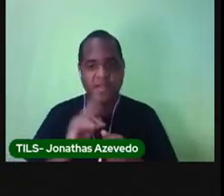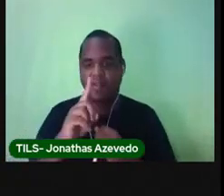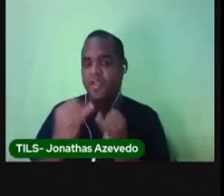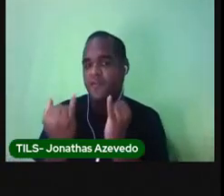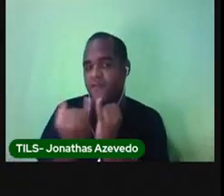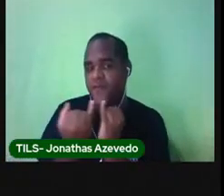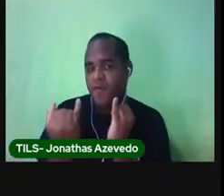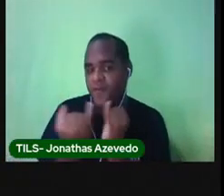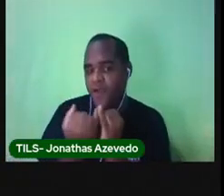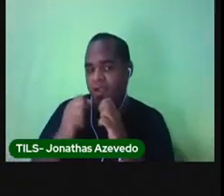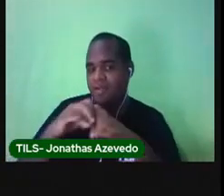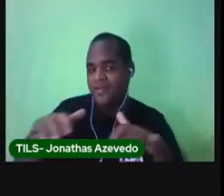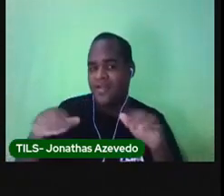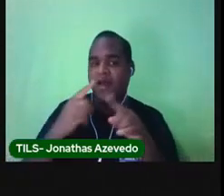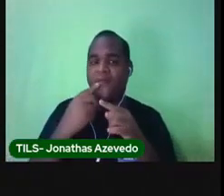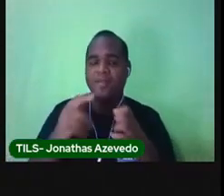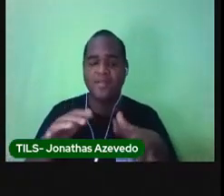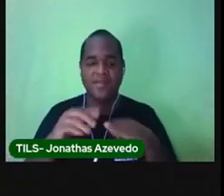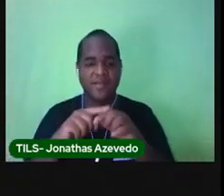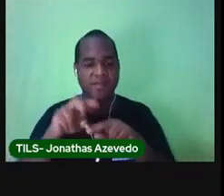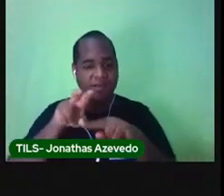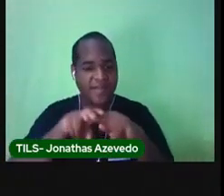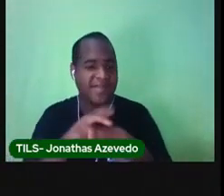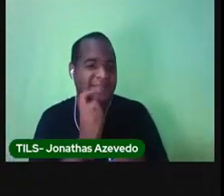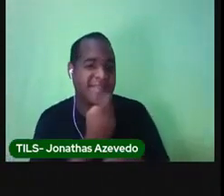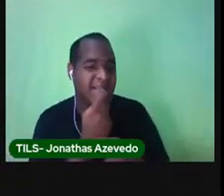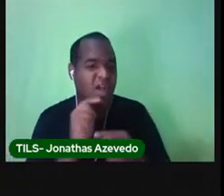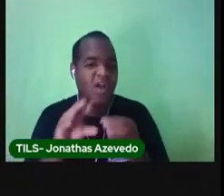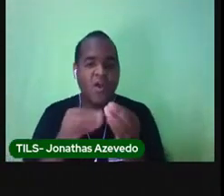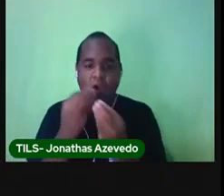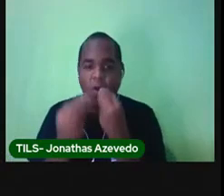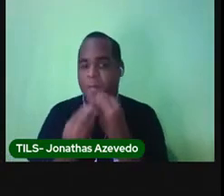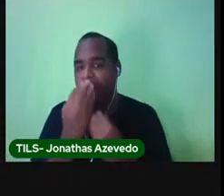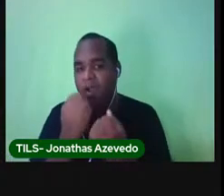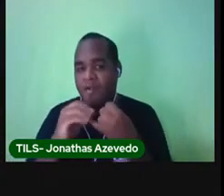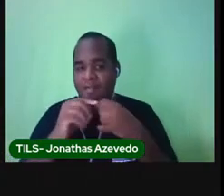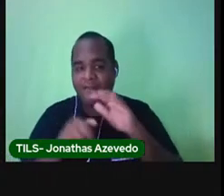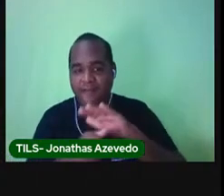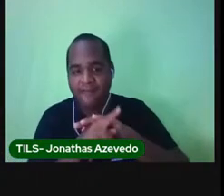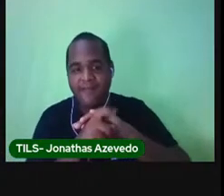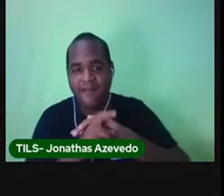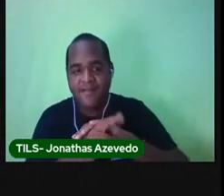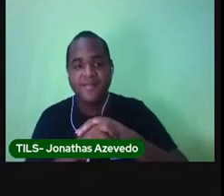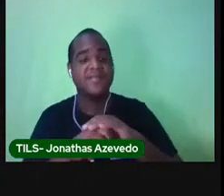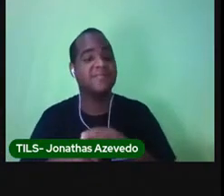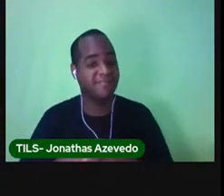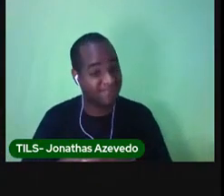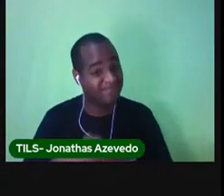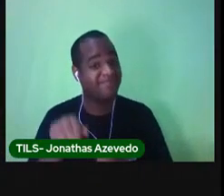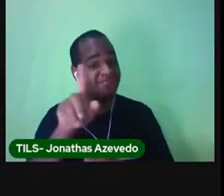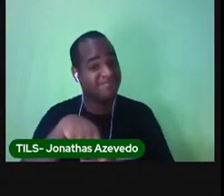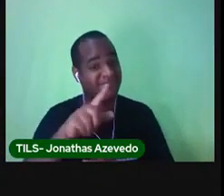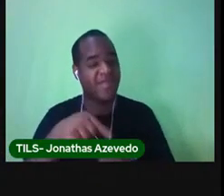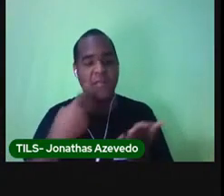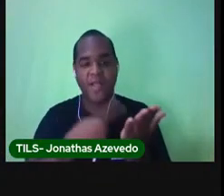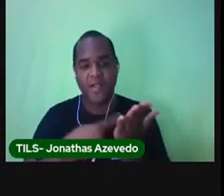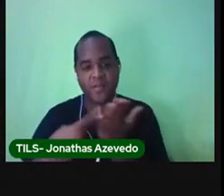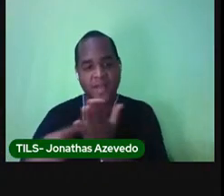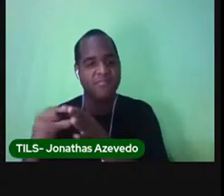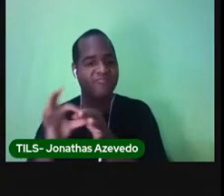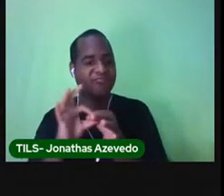rabo espicha na cadeira do dentista come pão com larga ticha? E isso? Essa é uma parlenda.